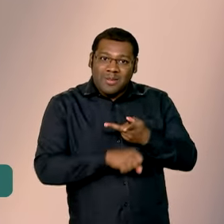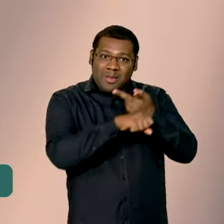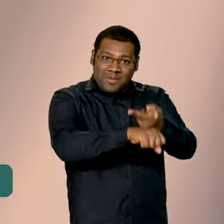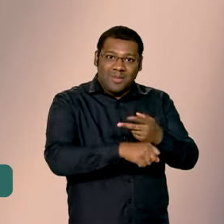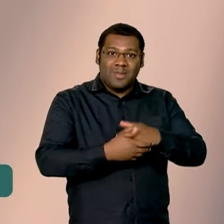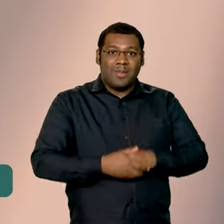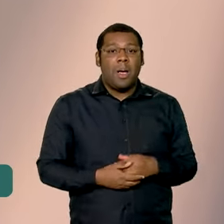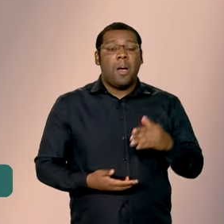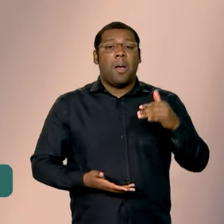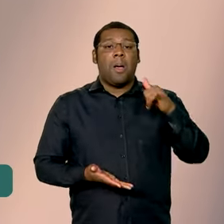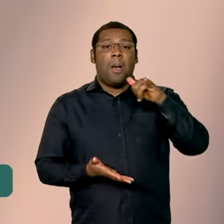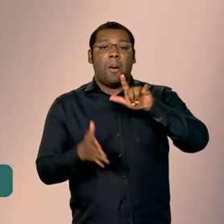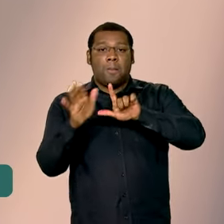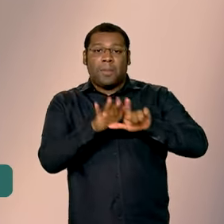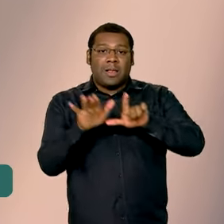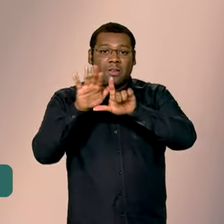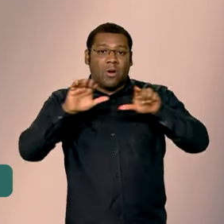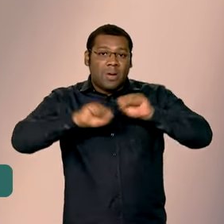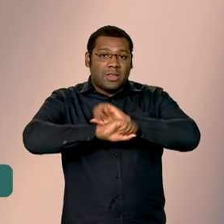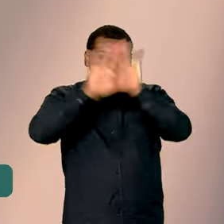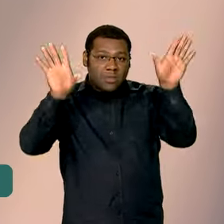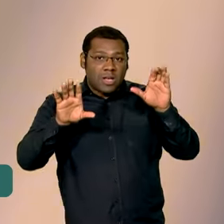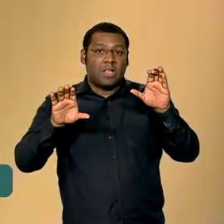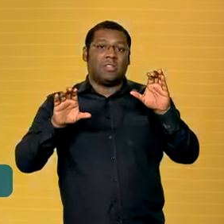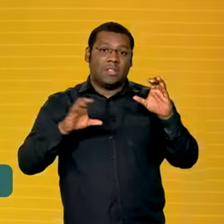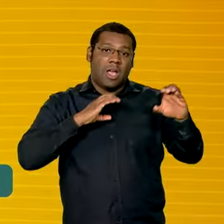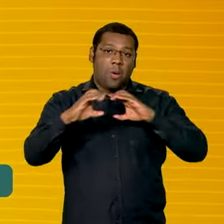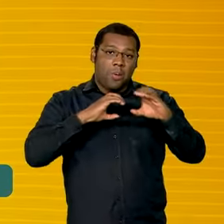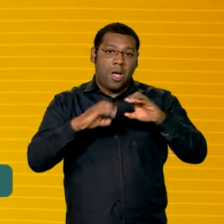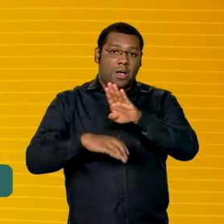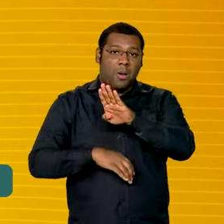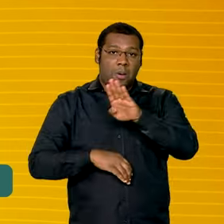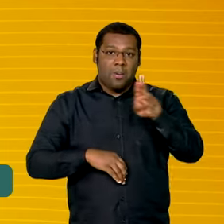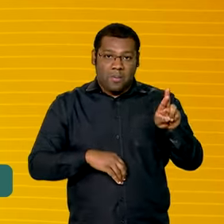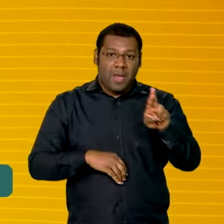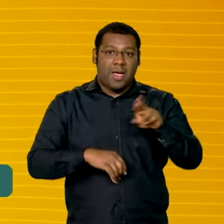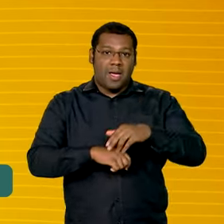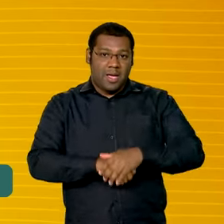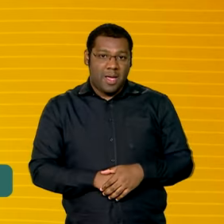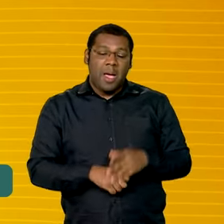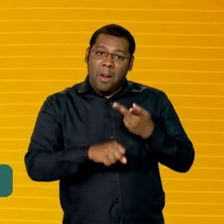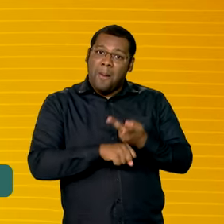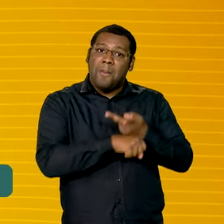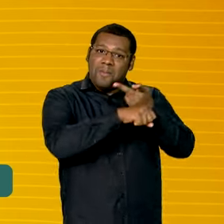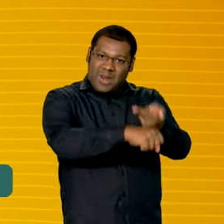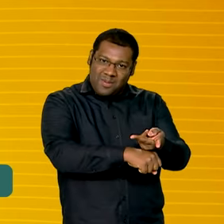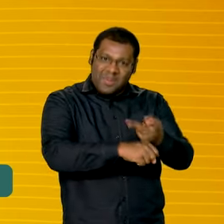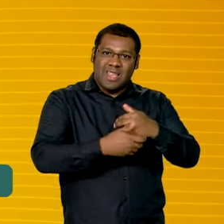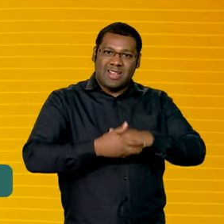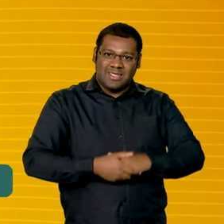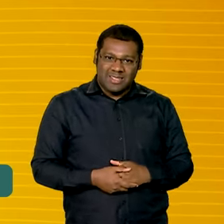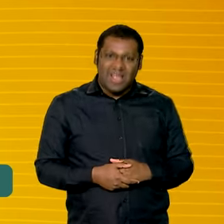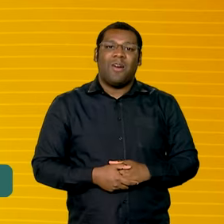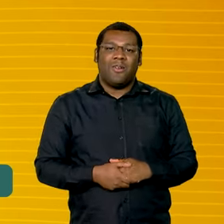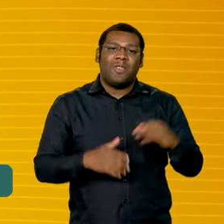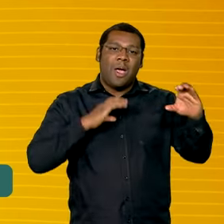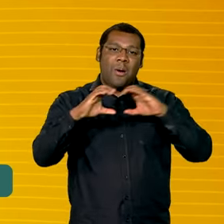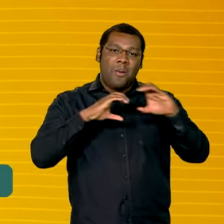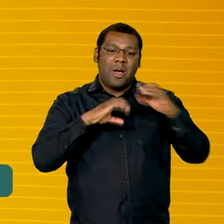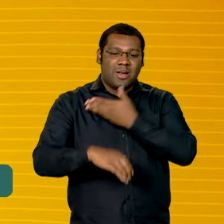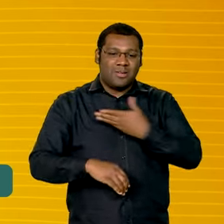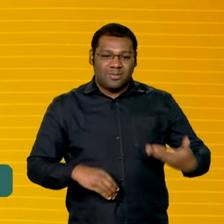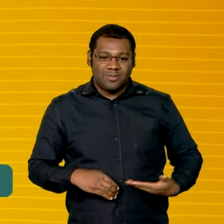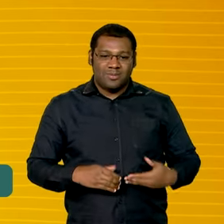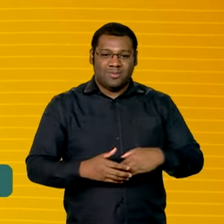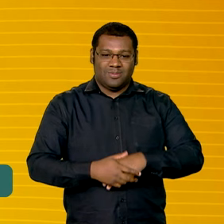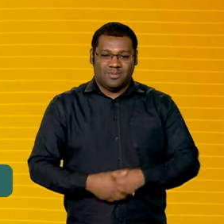de transparência Comunica BR foi premiada com Social Media Gov, de comunicação pública. Uma